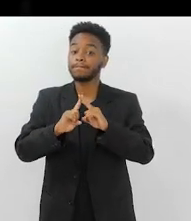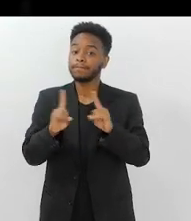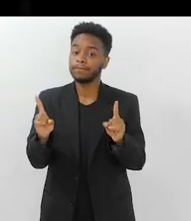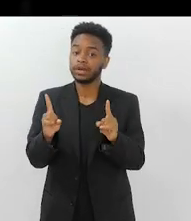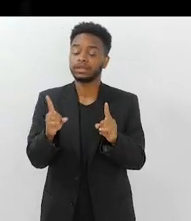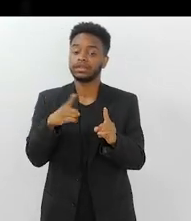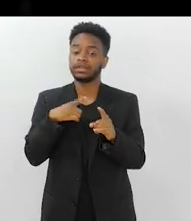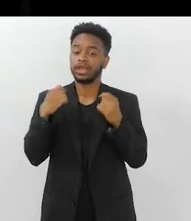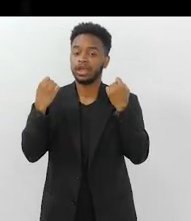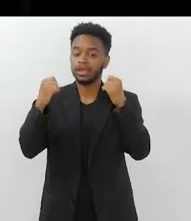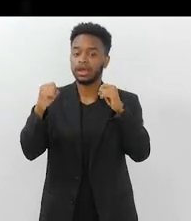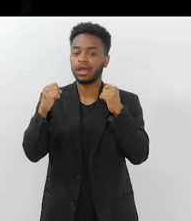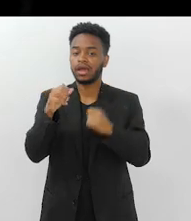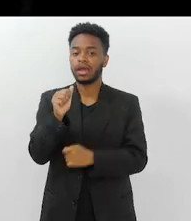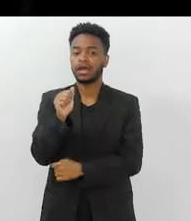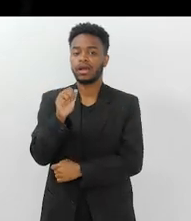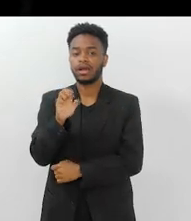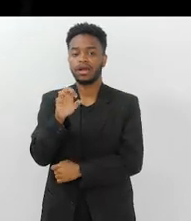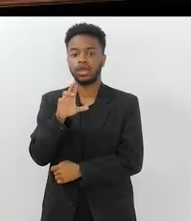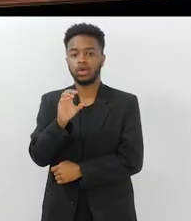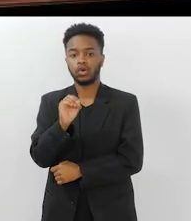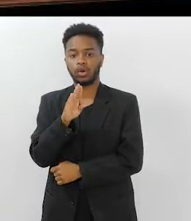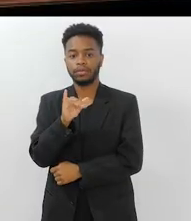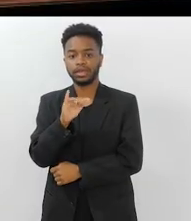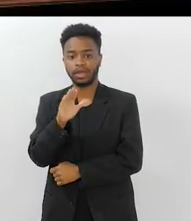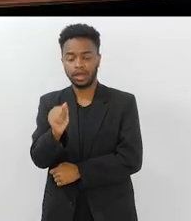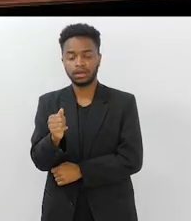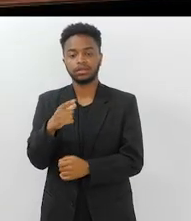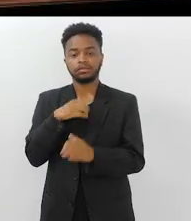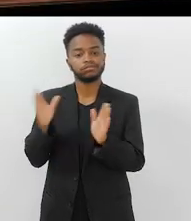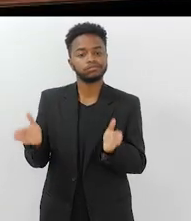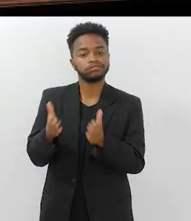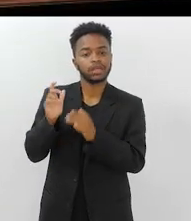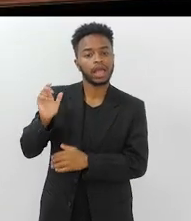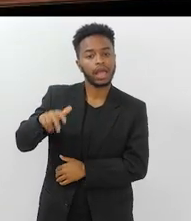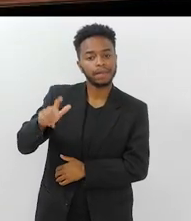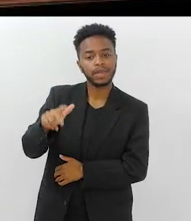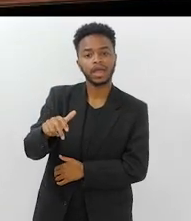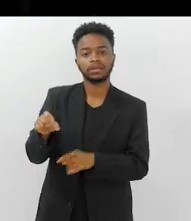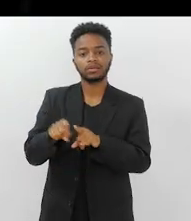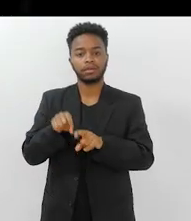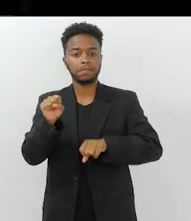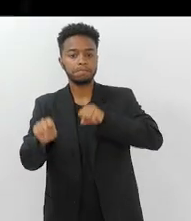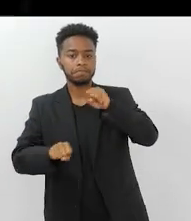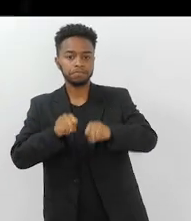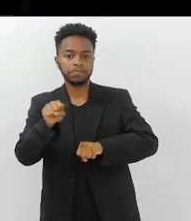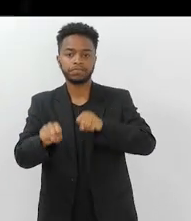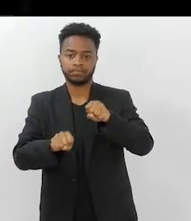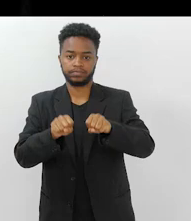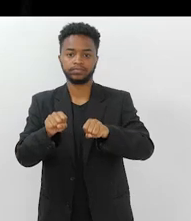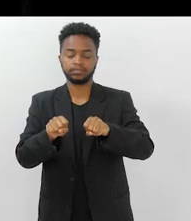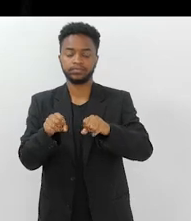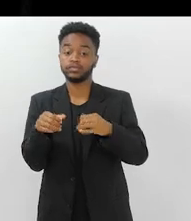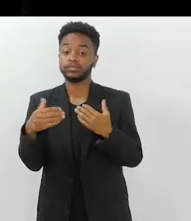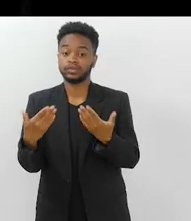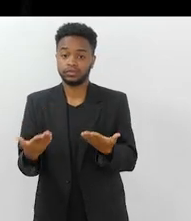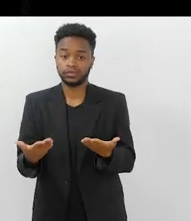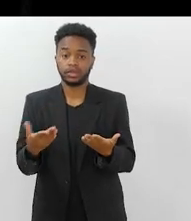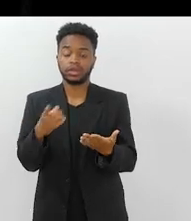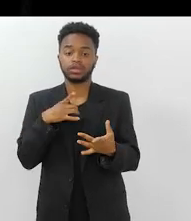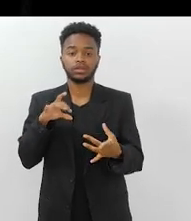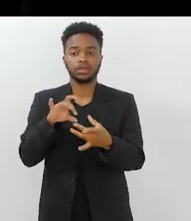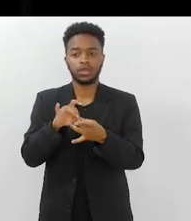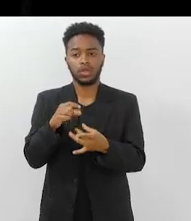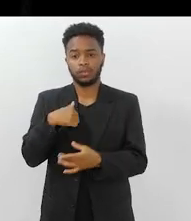mas também a atividade aeróbica, que você estar estimulando as caminhadas, as pedaladas, e aí entra,